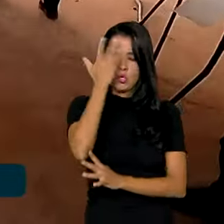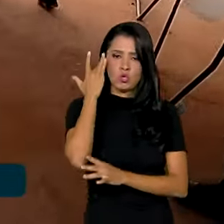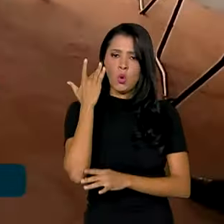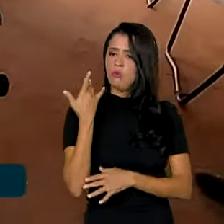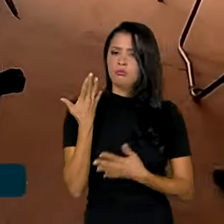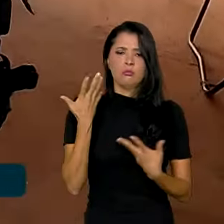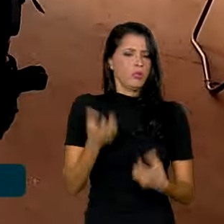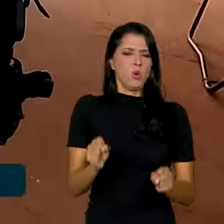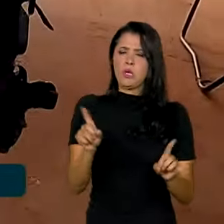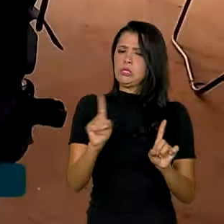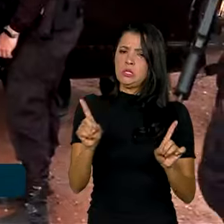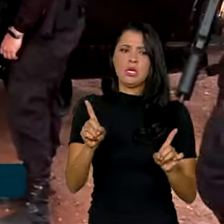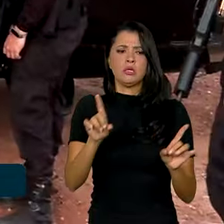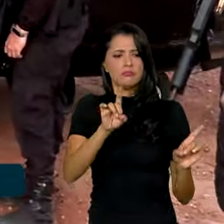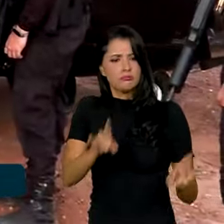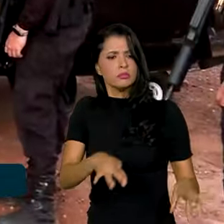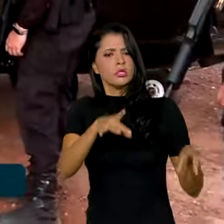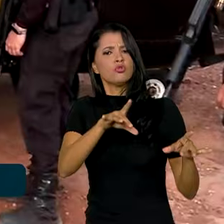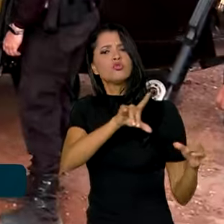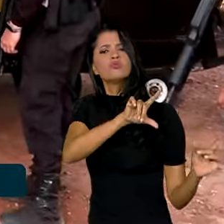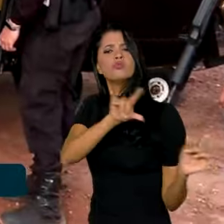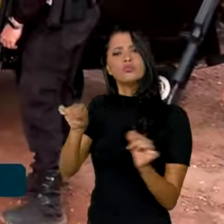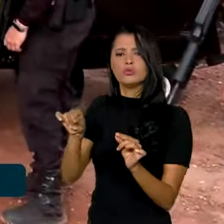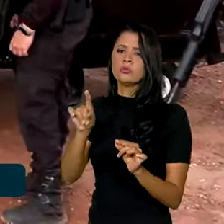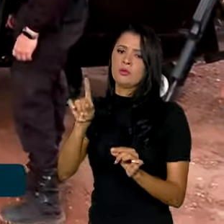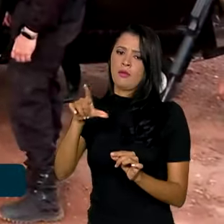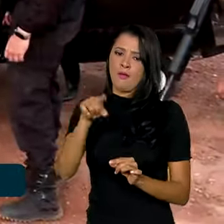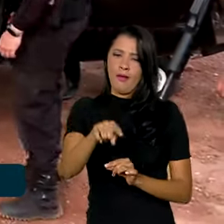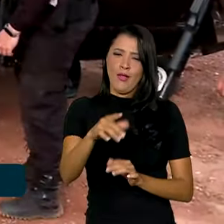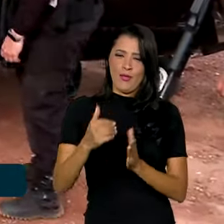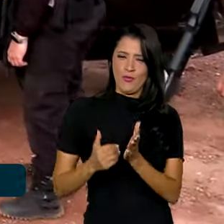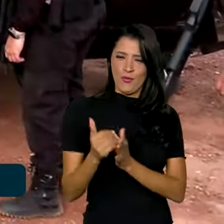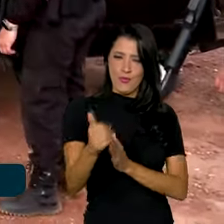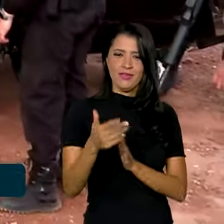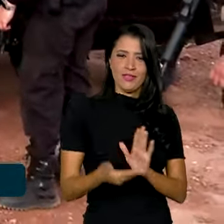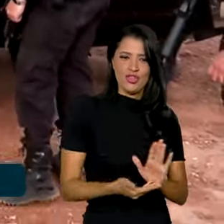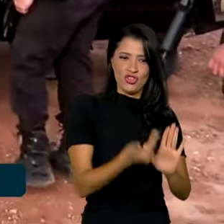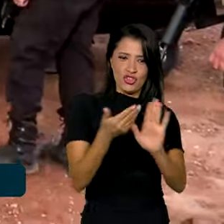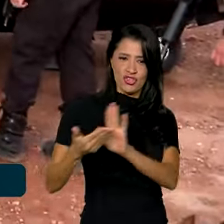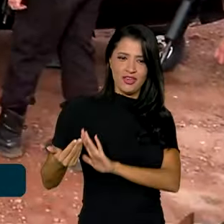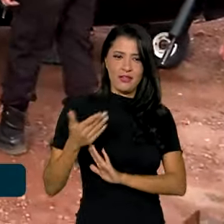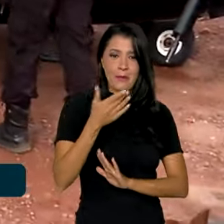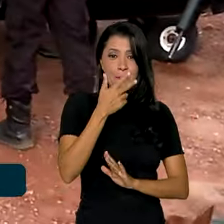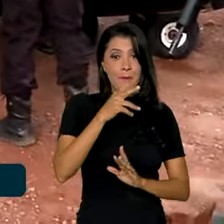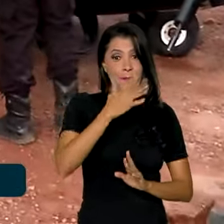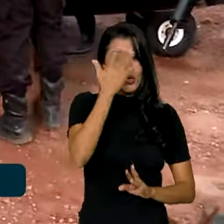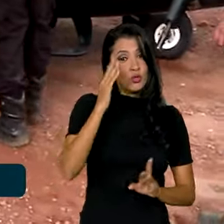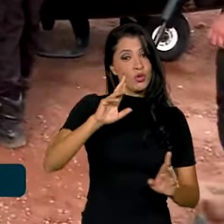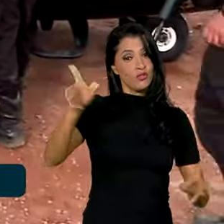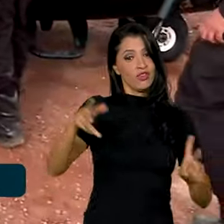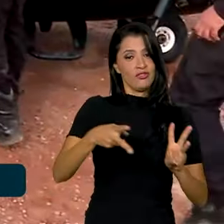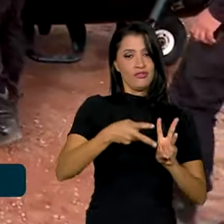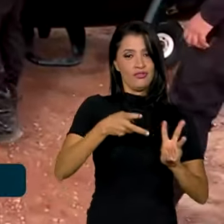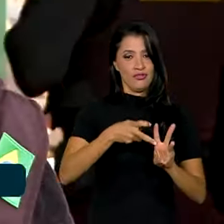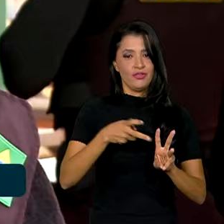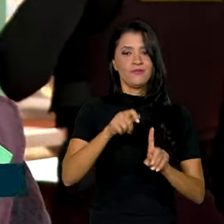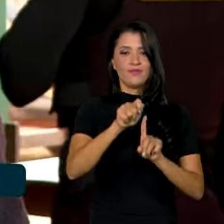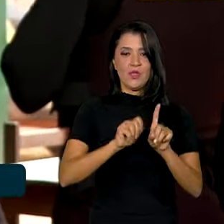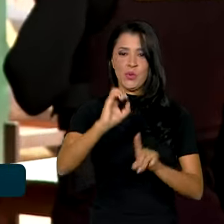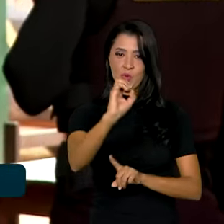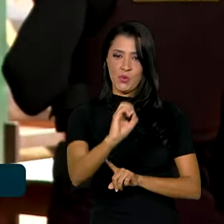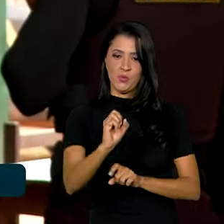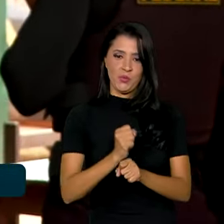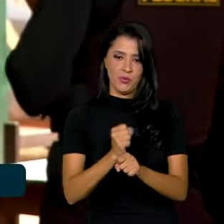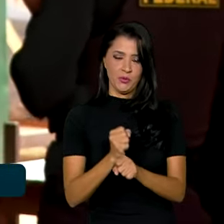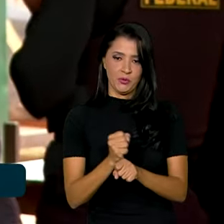recusam a deixar a região desde o início da retirada de não indígenas da reserva, em outubro deste ano. O